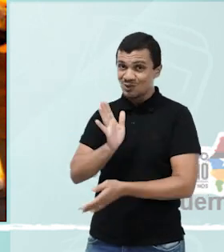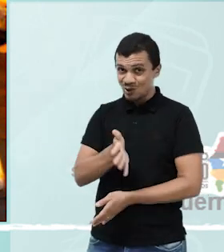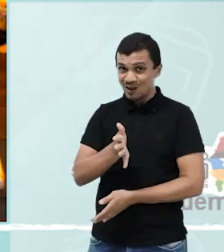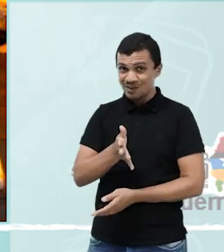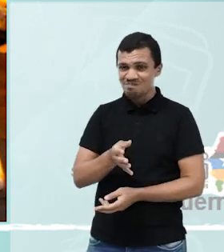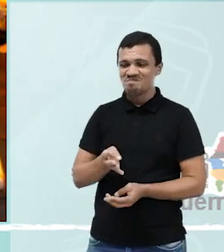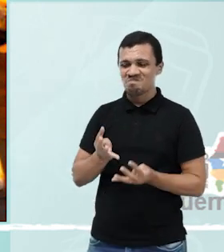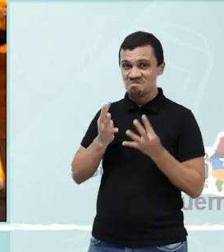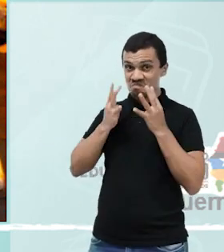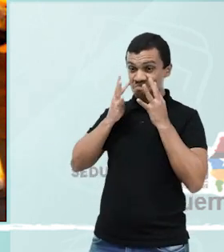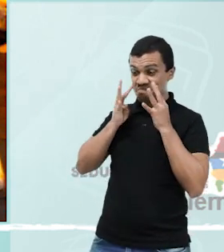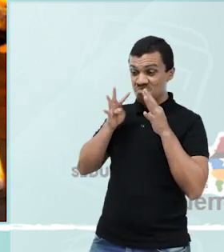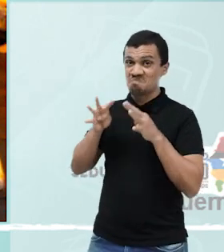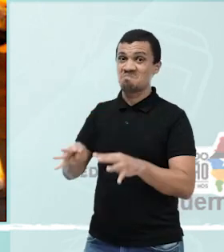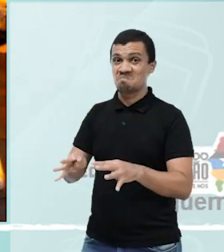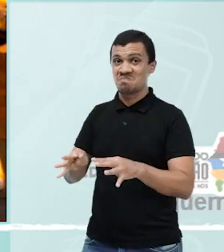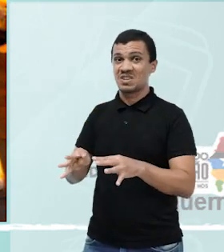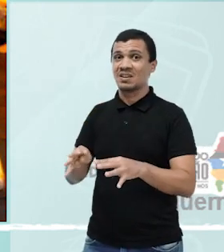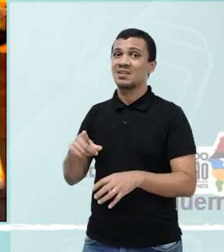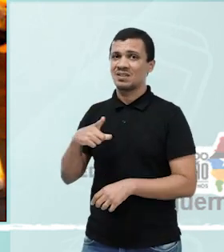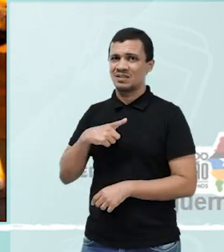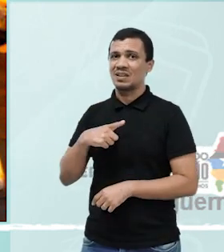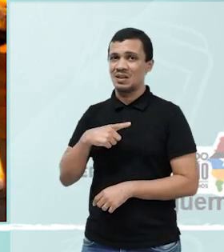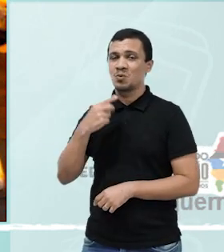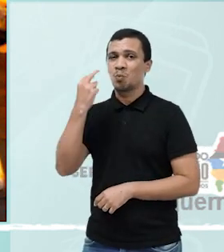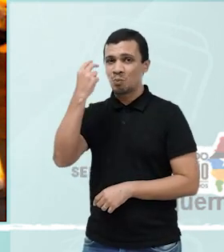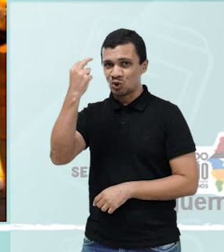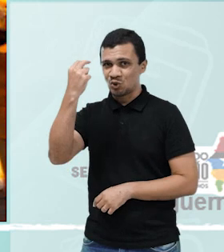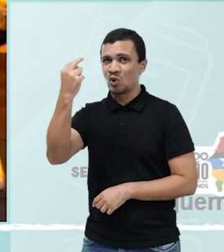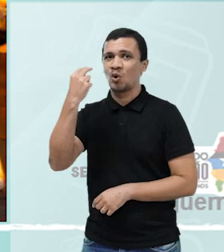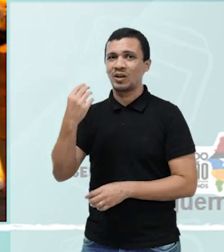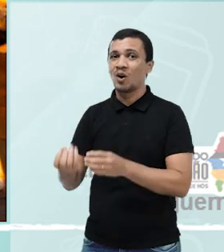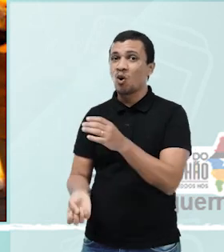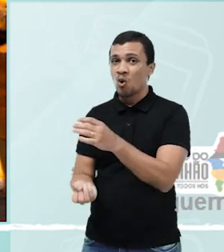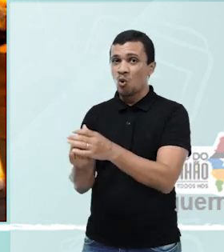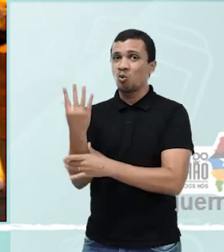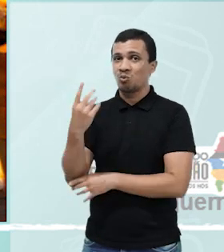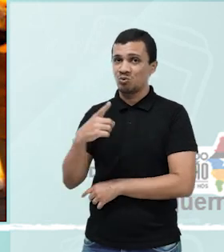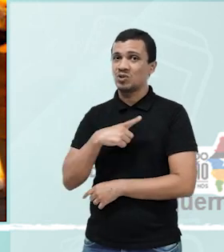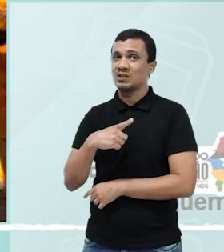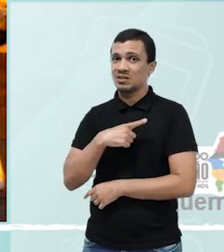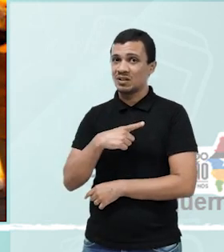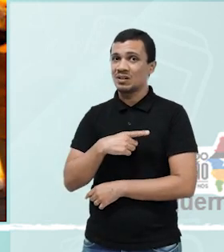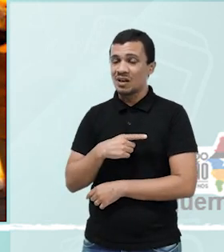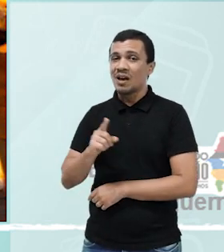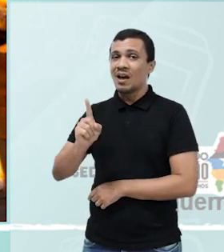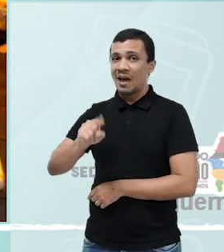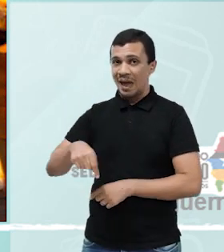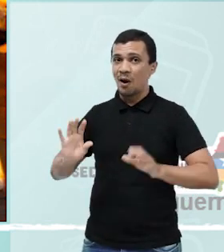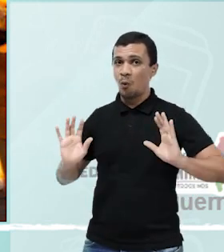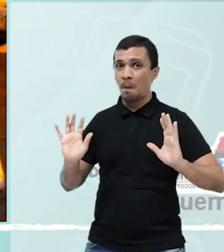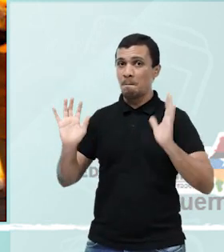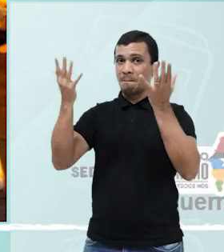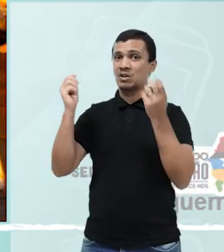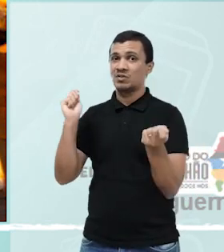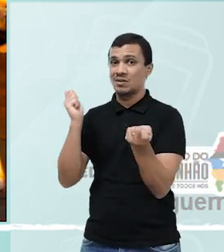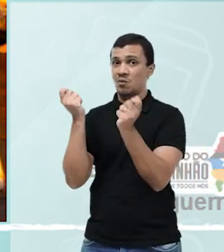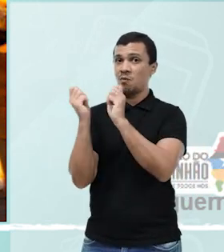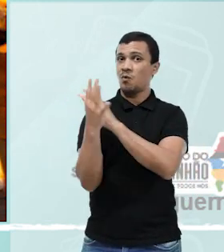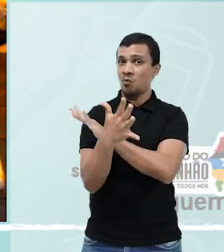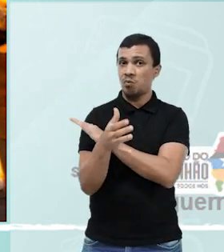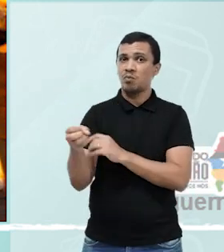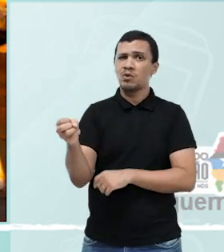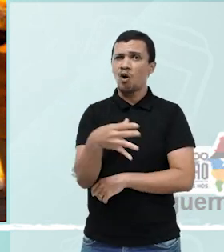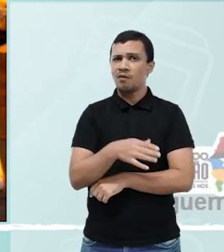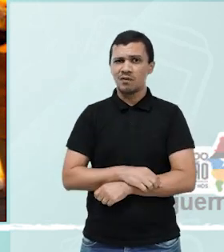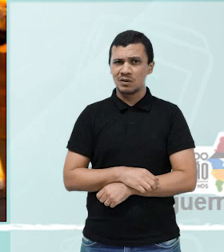O Cacuriá, ele tem uma história, ele tem uma origem, e é uma das manifestações folclóricas recentes. Quando digo recente, não tem nem um